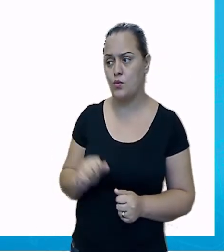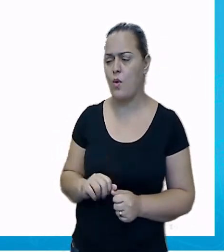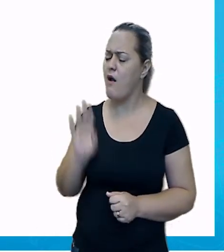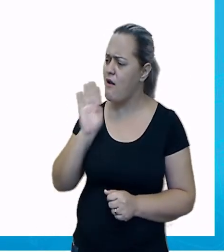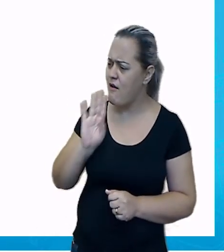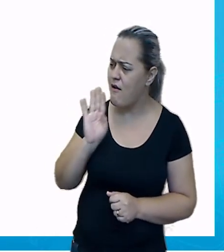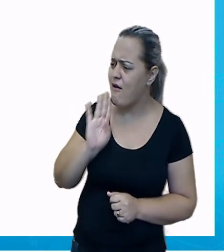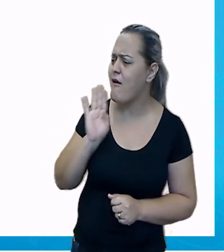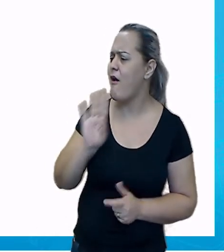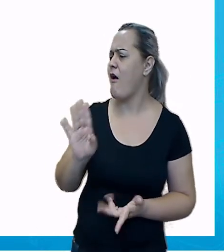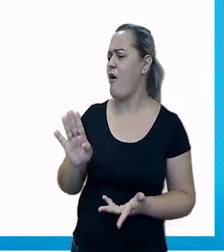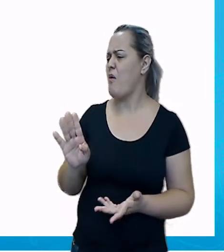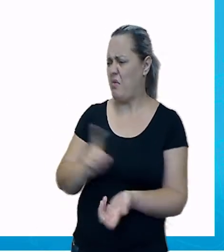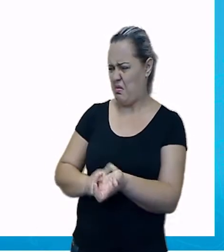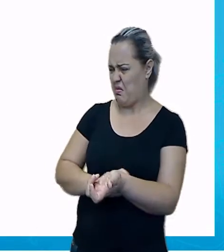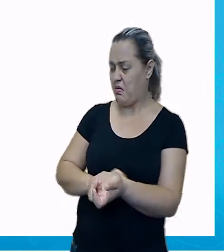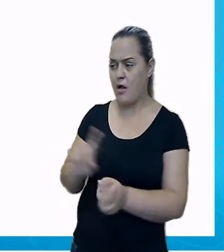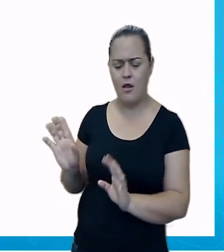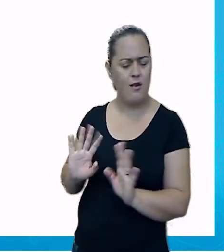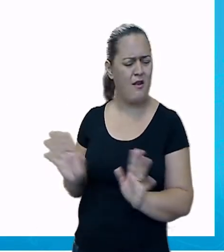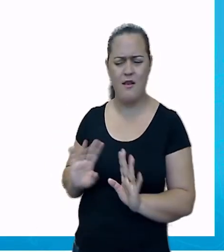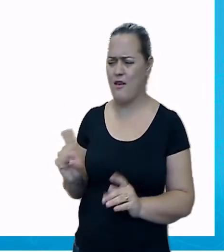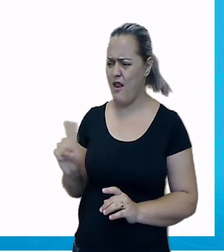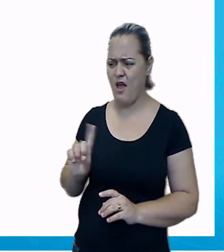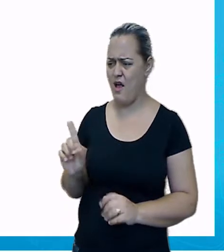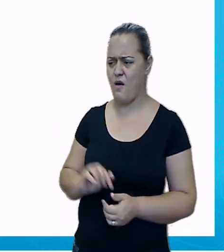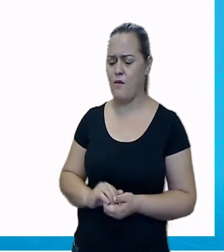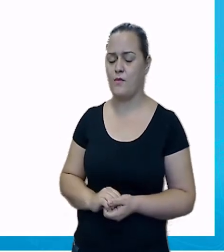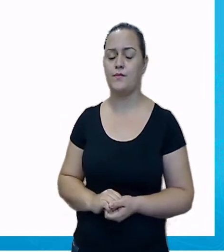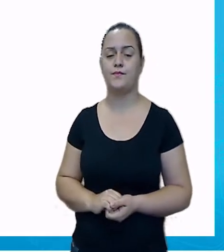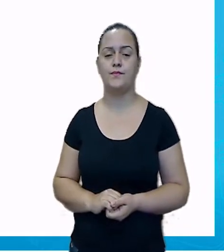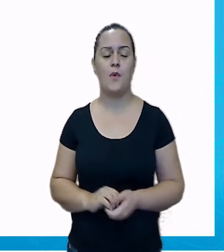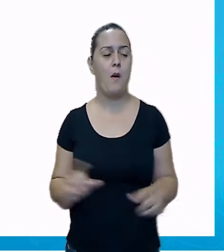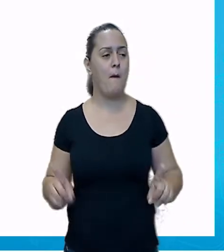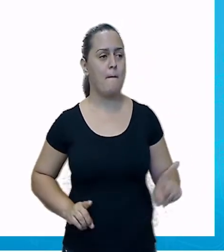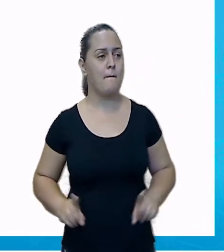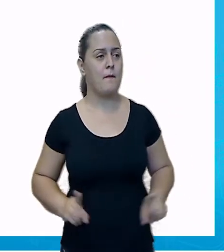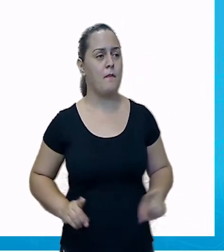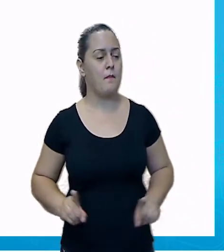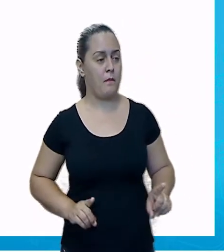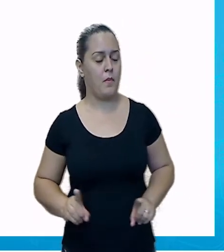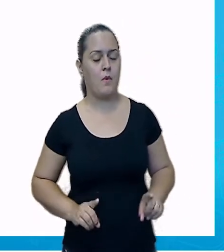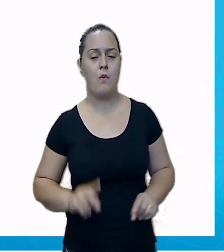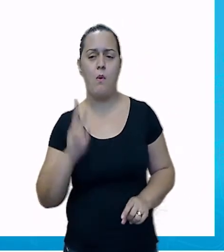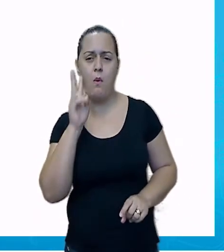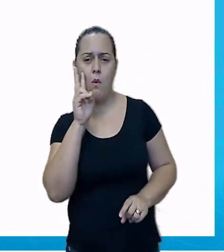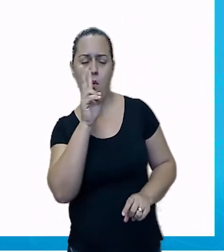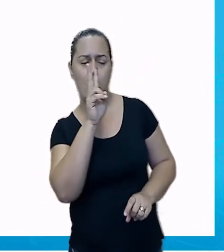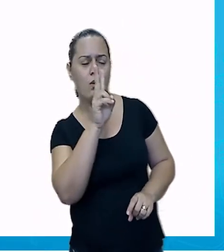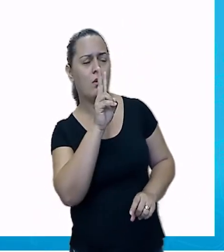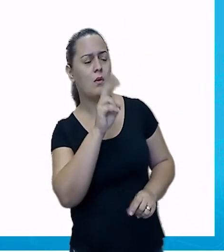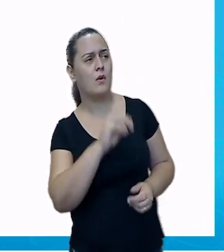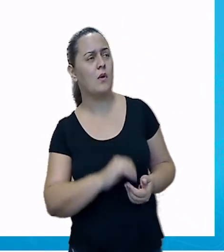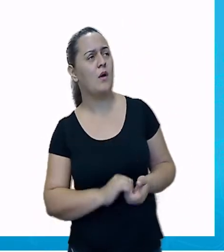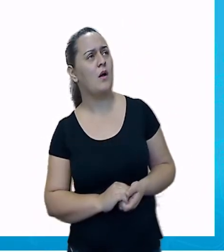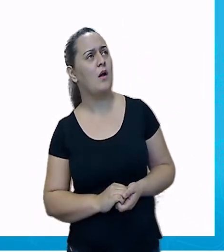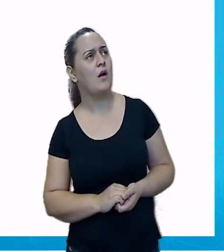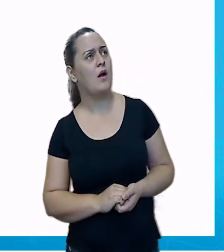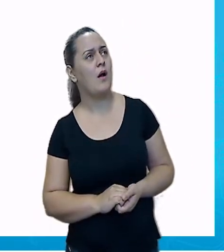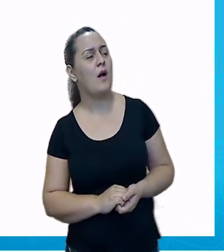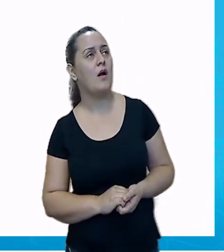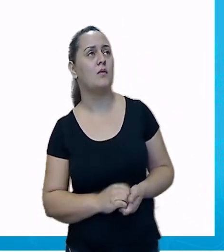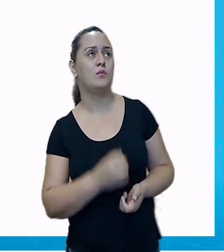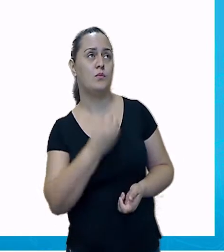nunca fica zangada. Miguel olha para a moça que vem na sua direção. Bom dia,